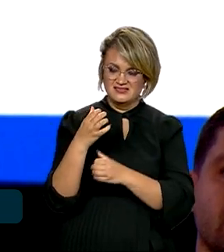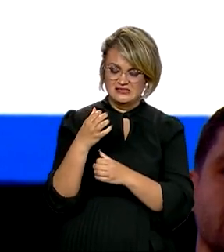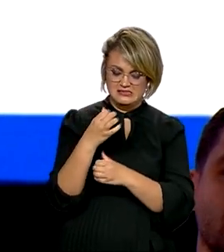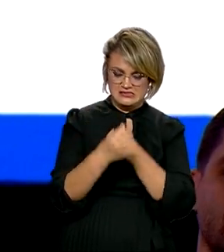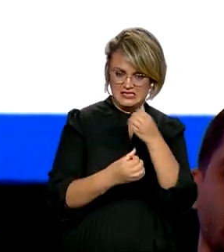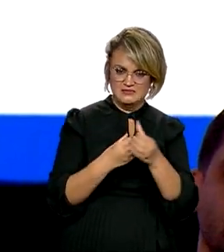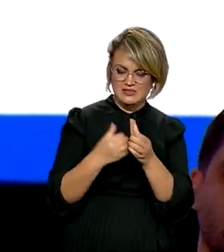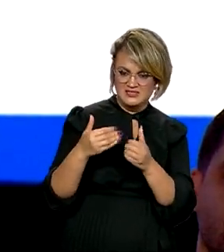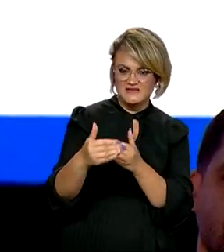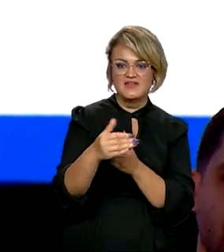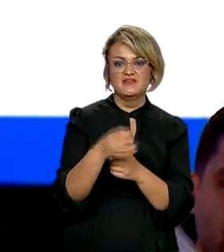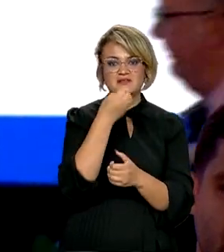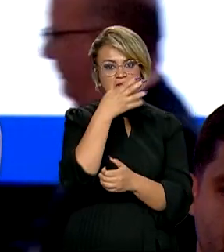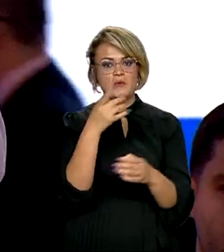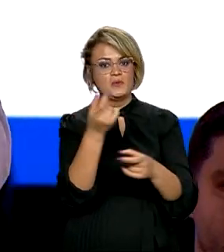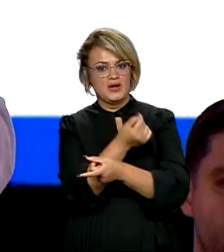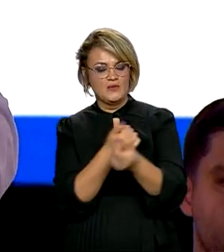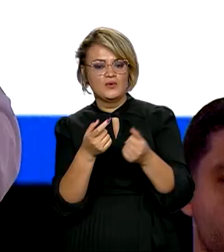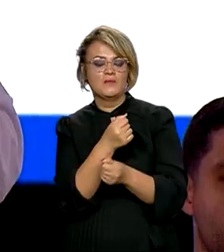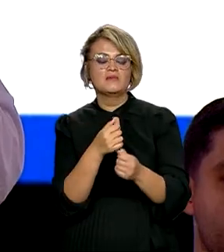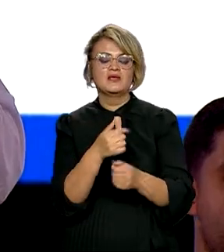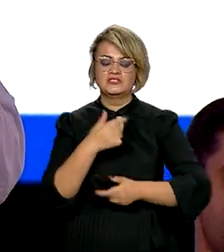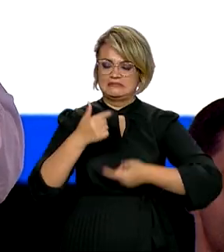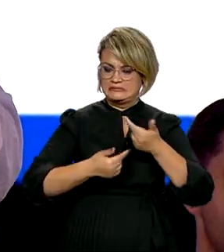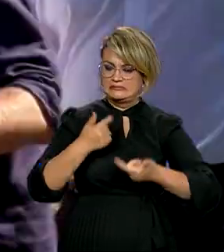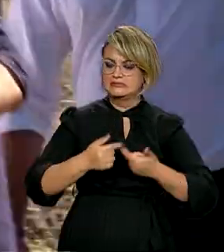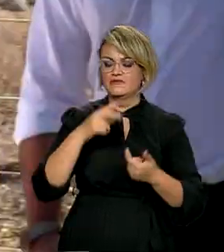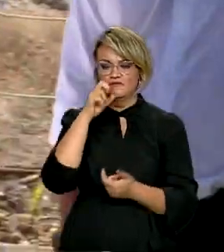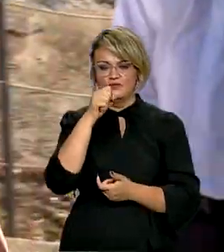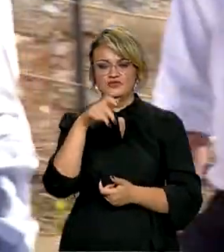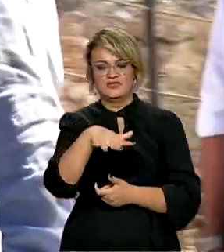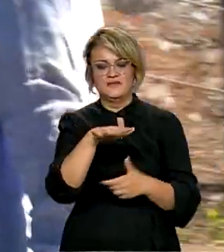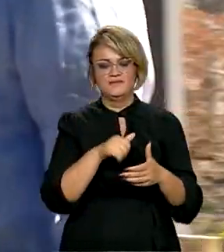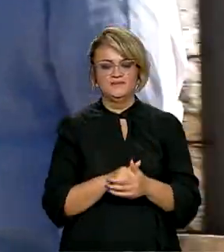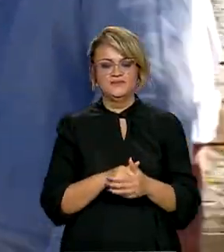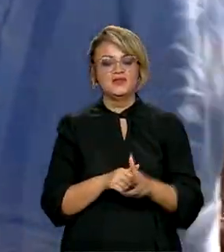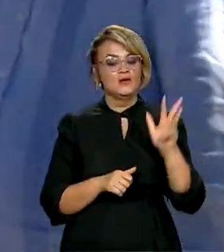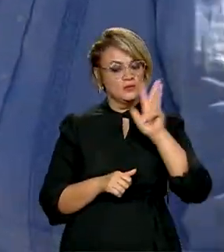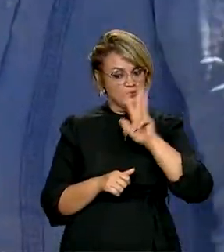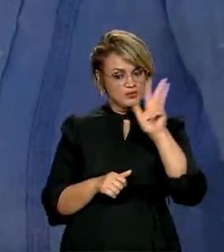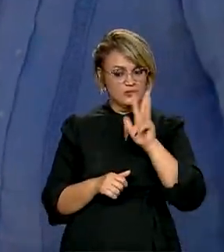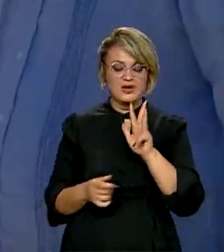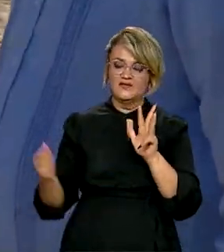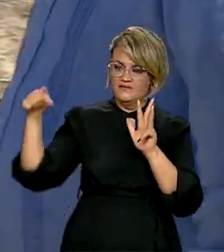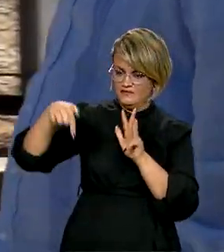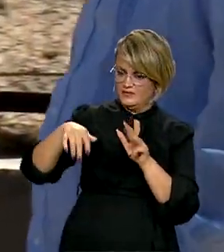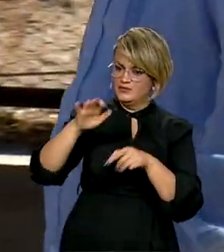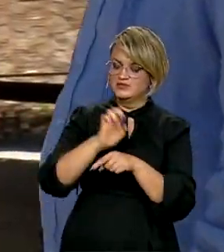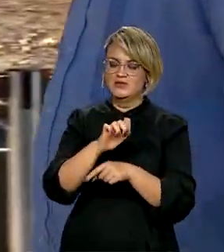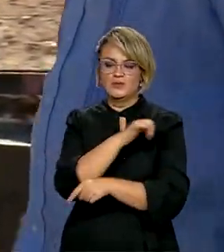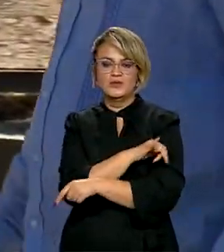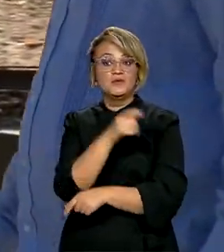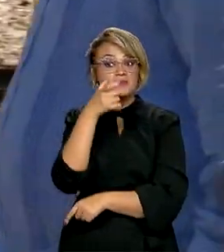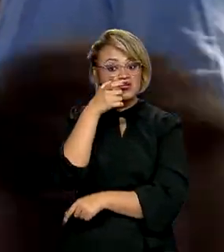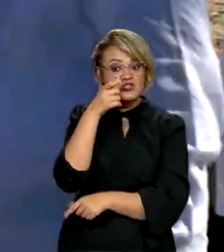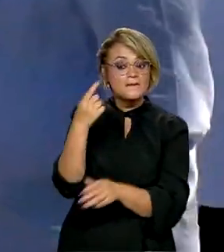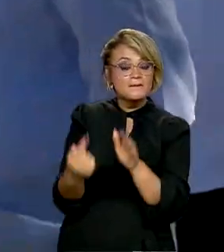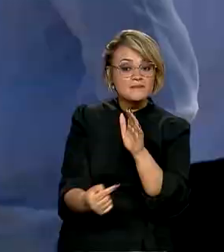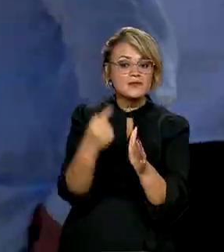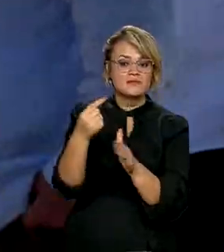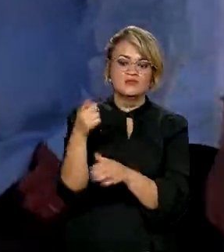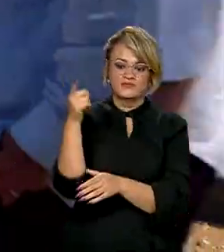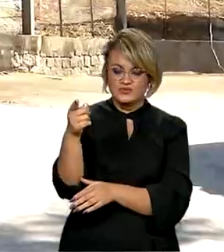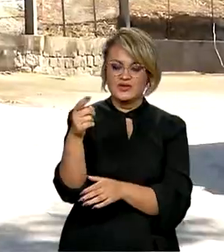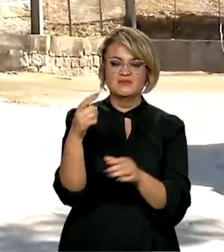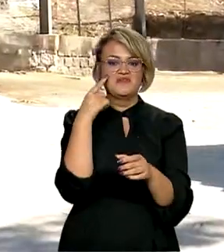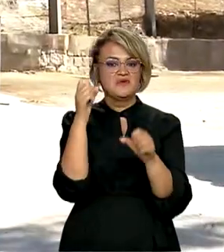primeiro na economia. Estamos trabalhando fortemente para isso. O presidente Lula veio ao Rio para assistir a primeira implosão para